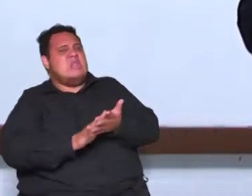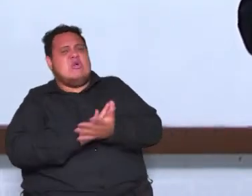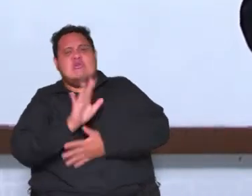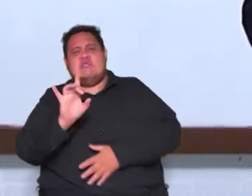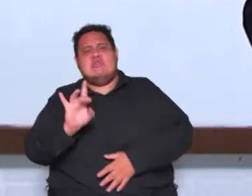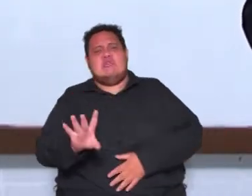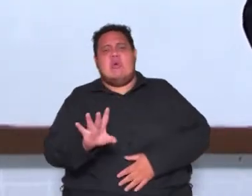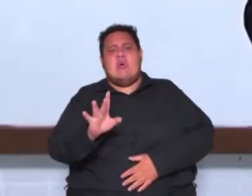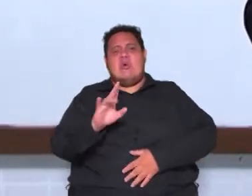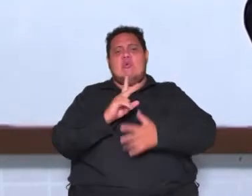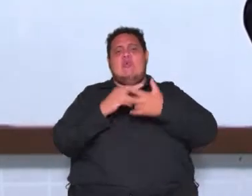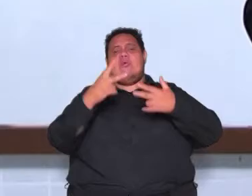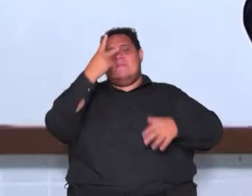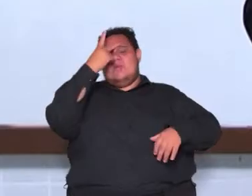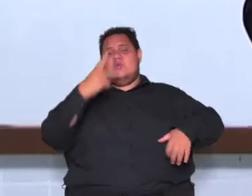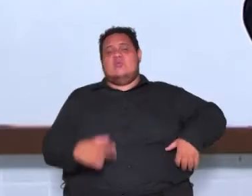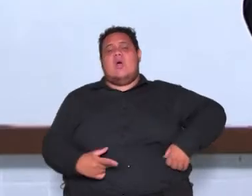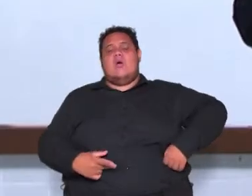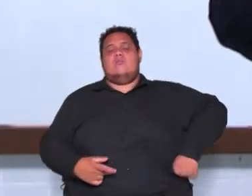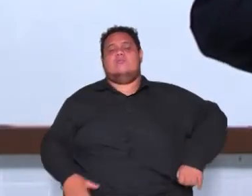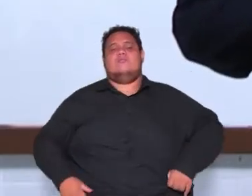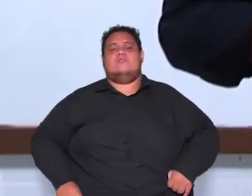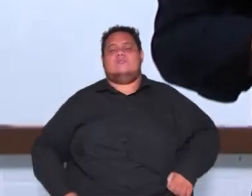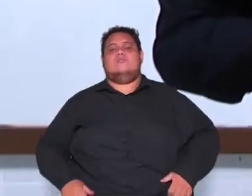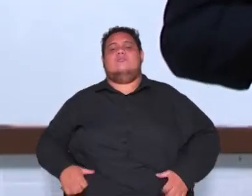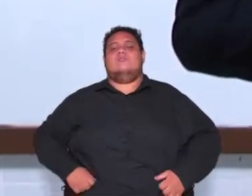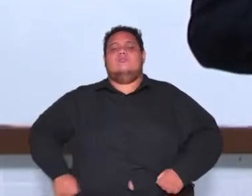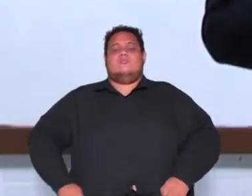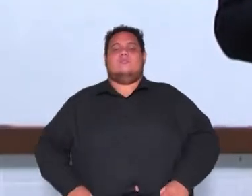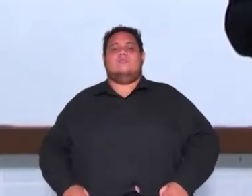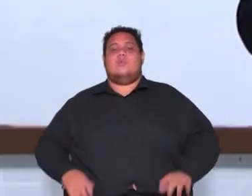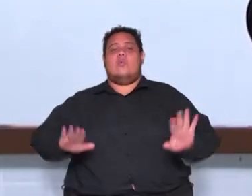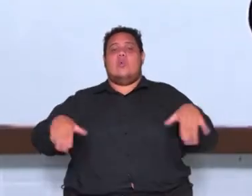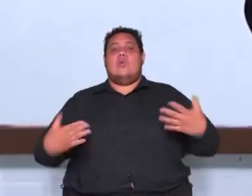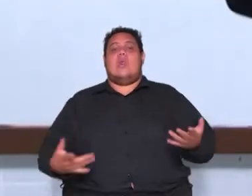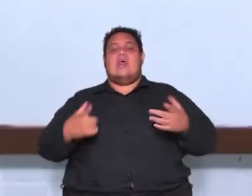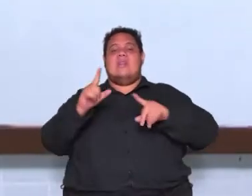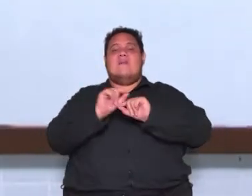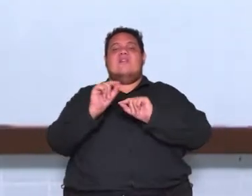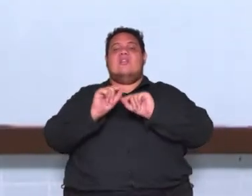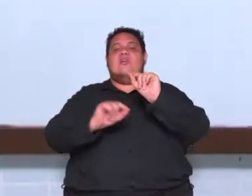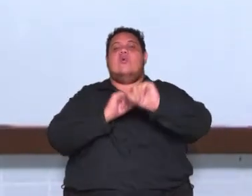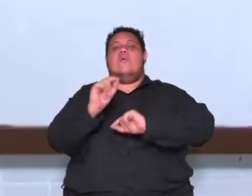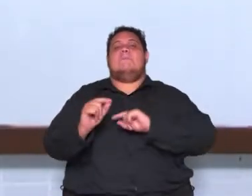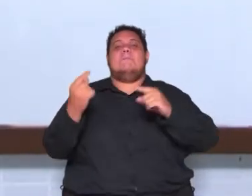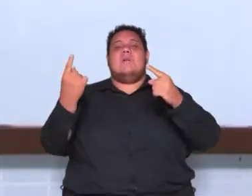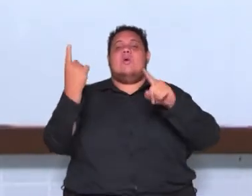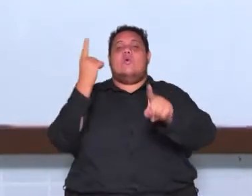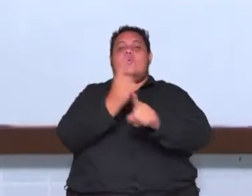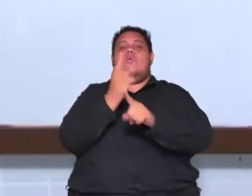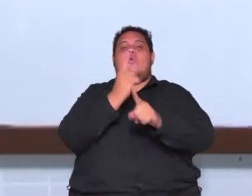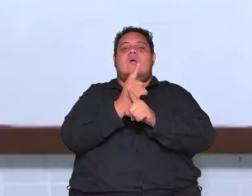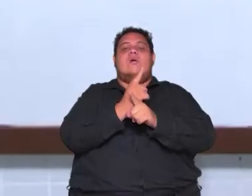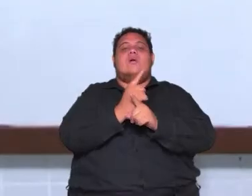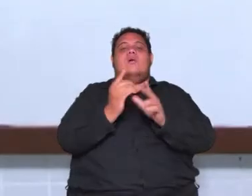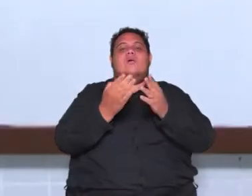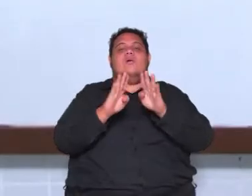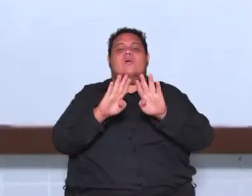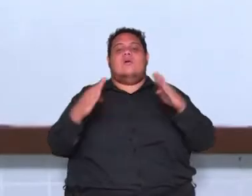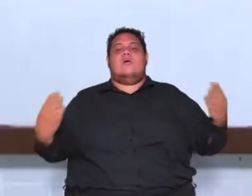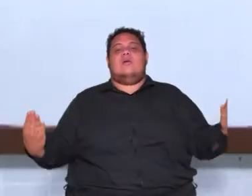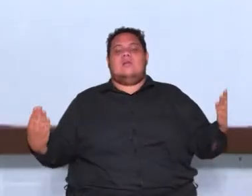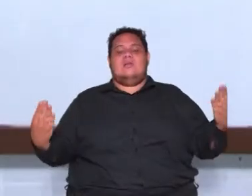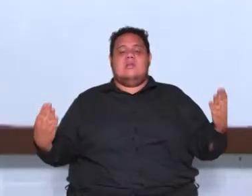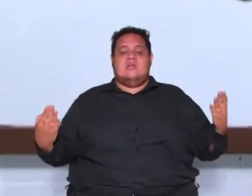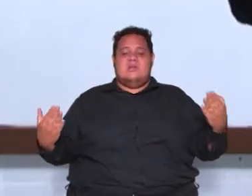pertences pessoais e quando era confiscado ele botava na porta ou na